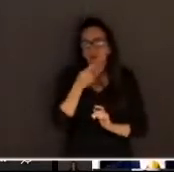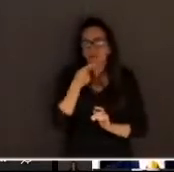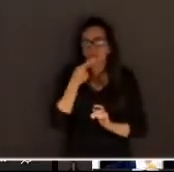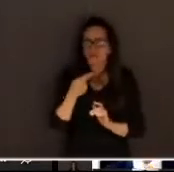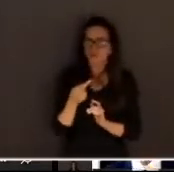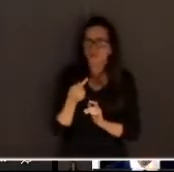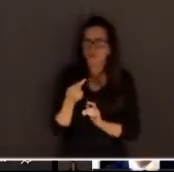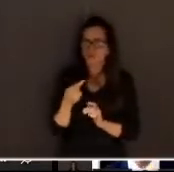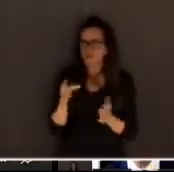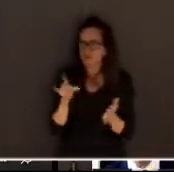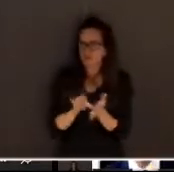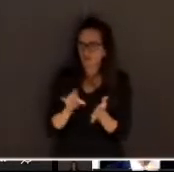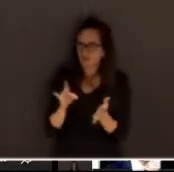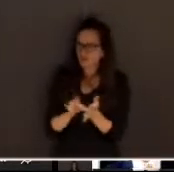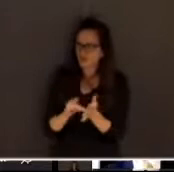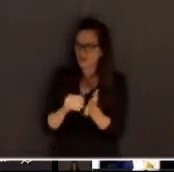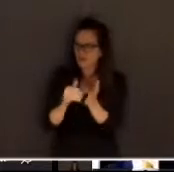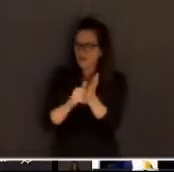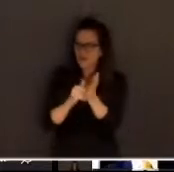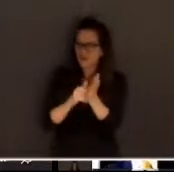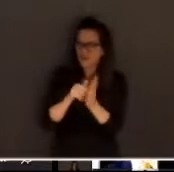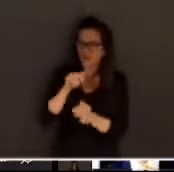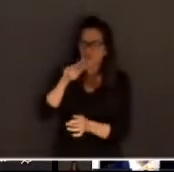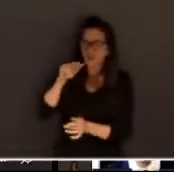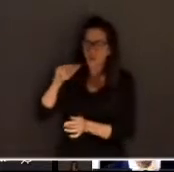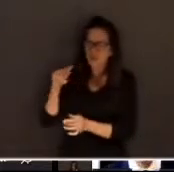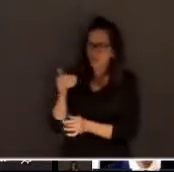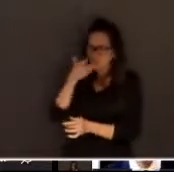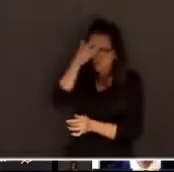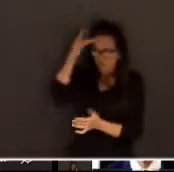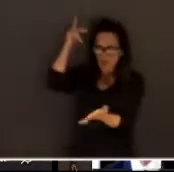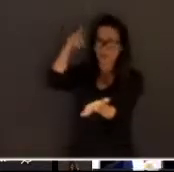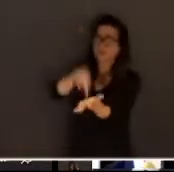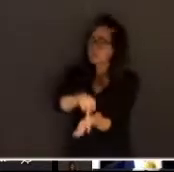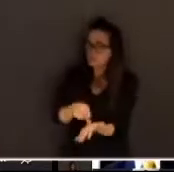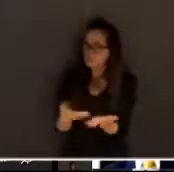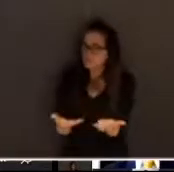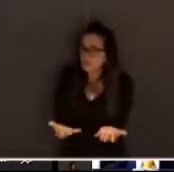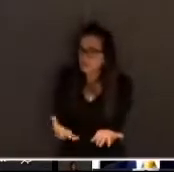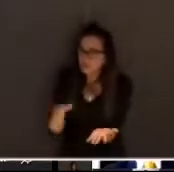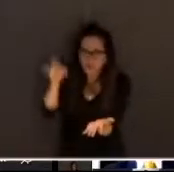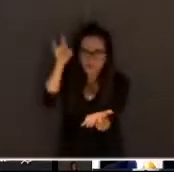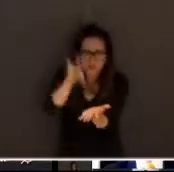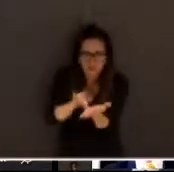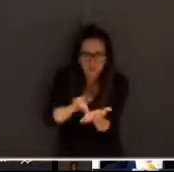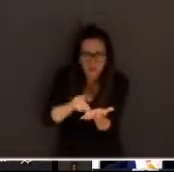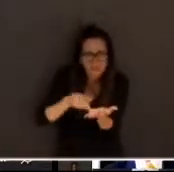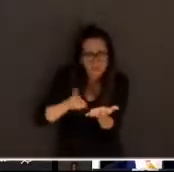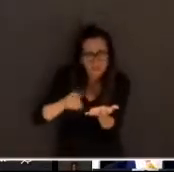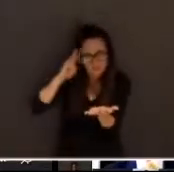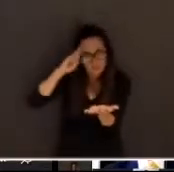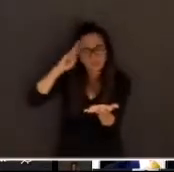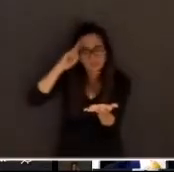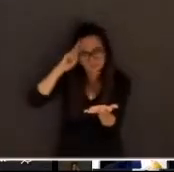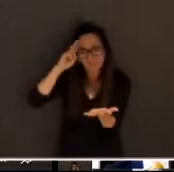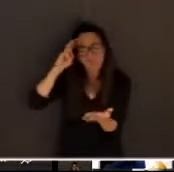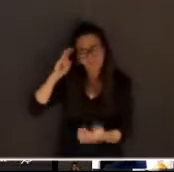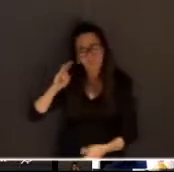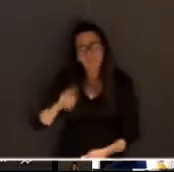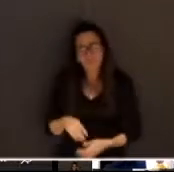verdade o grande segredo é nunca se esquecer do óbvio, sempre se lembrar do óbvio, mesmo